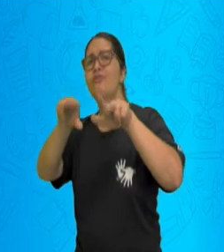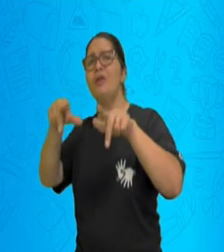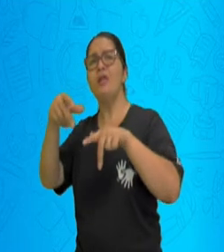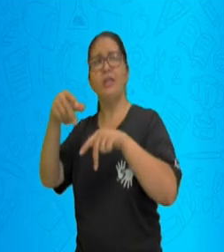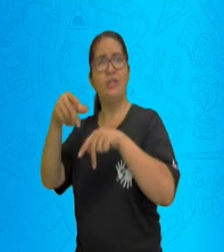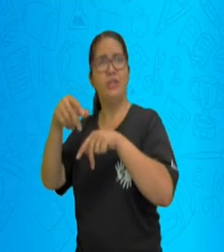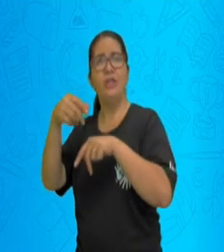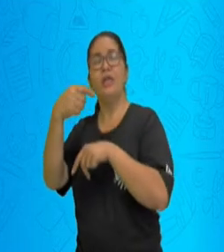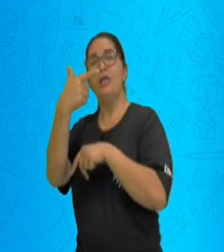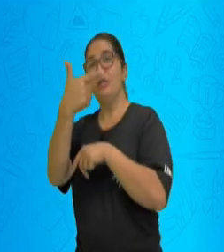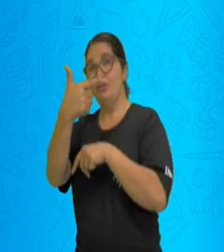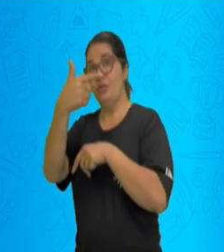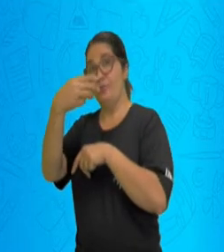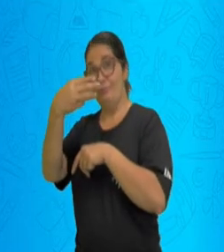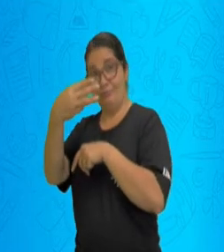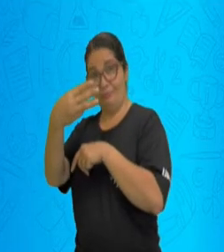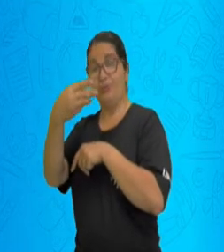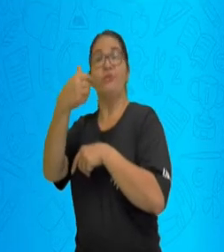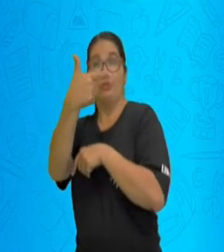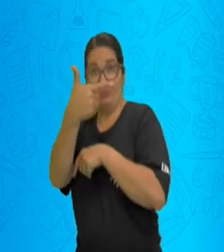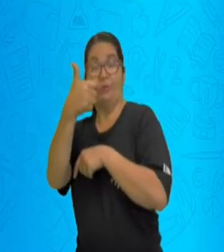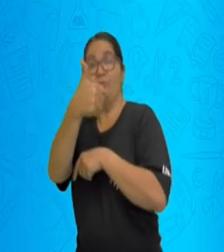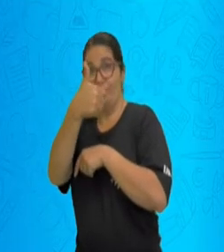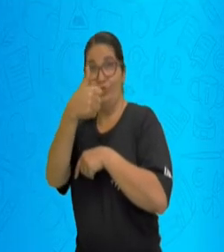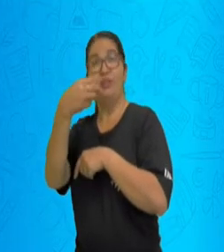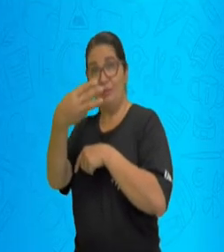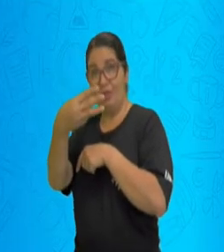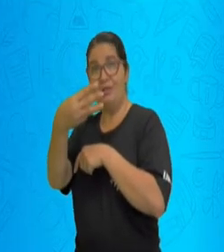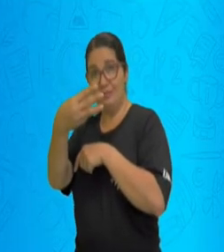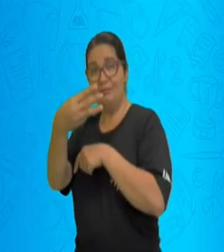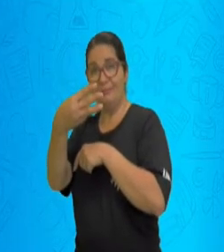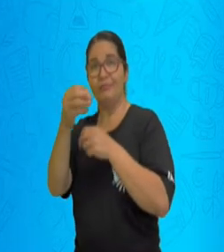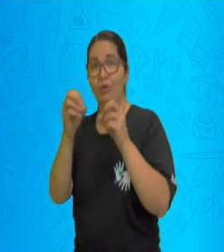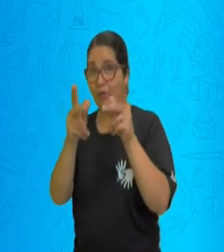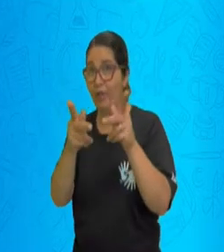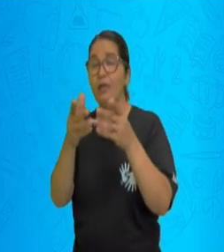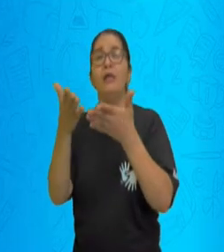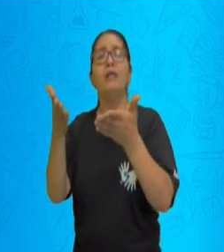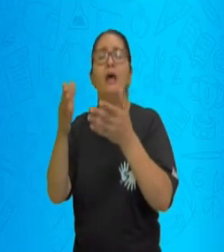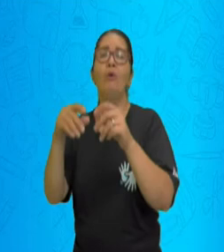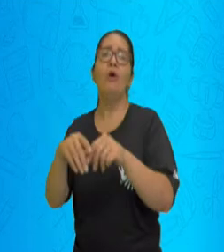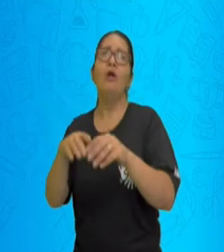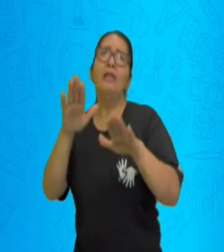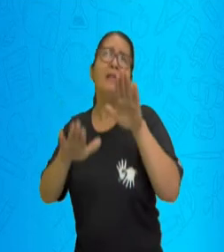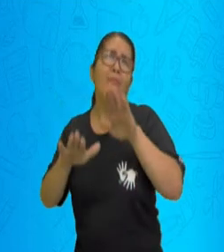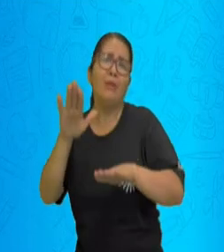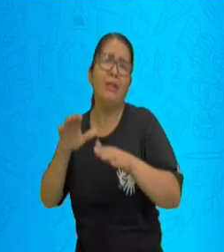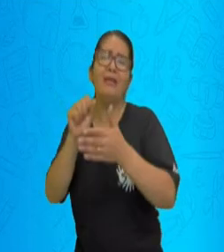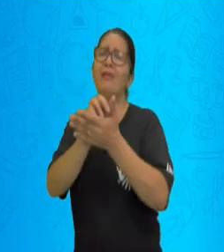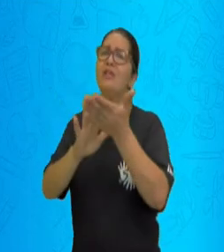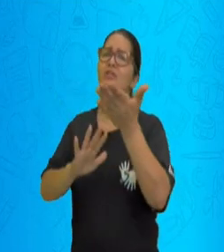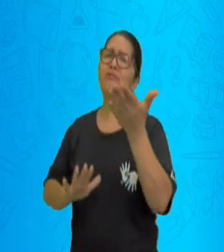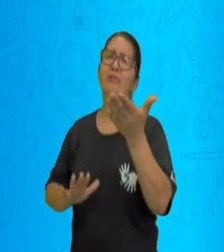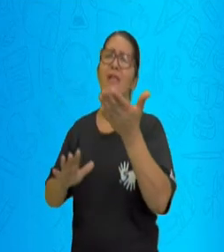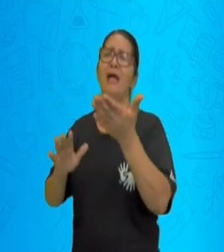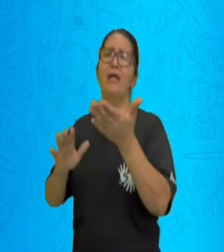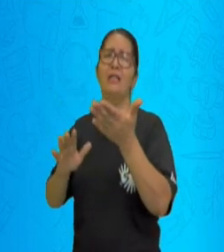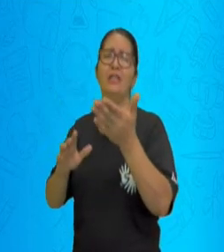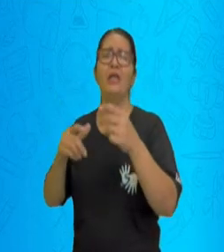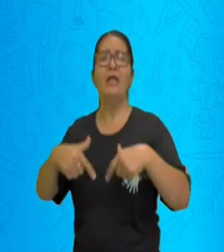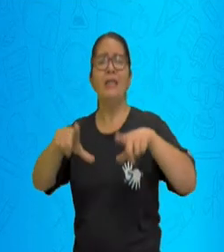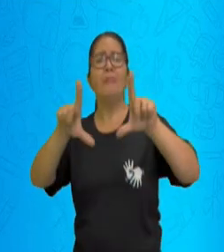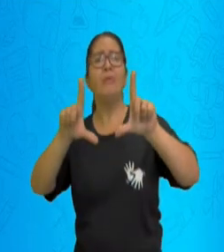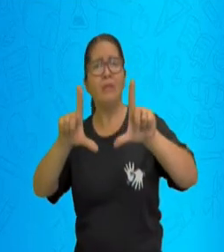13. Então dependendo da sua atividade que estiver na plataforma, você vai utilizar conforme o que está